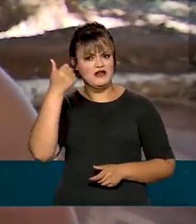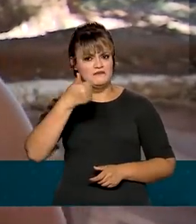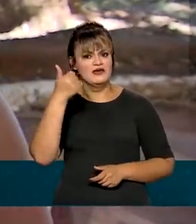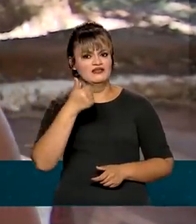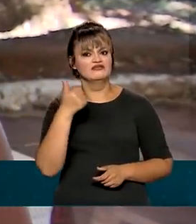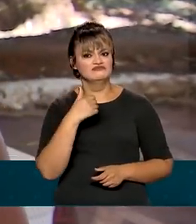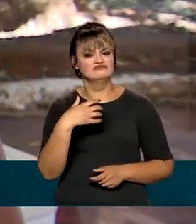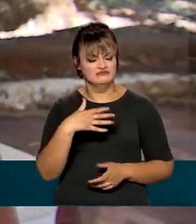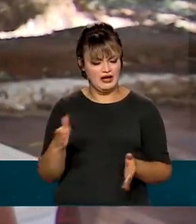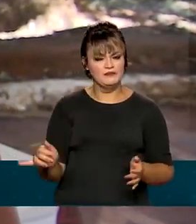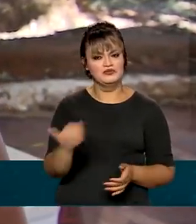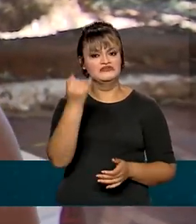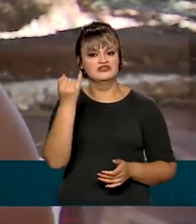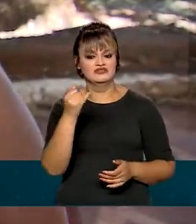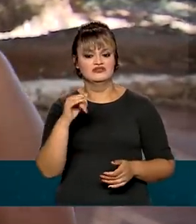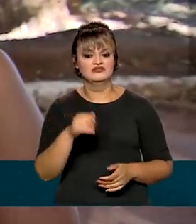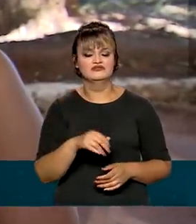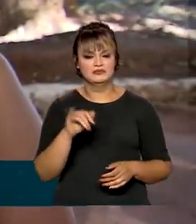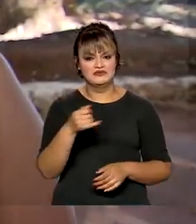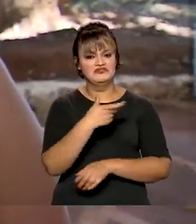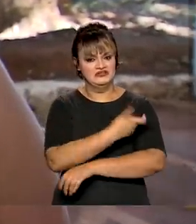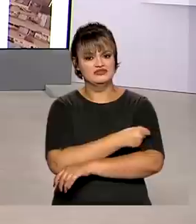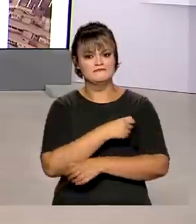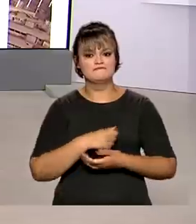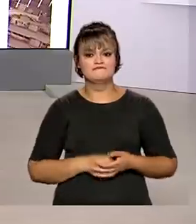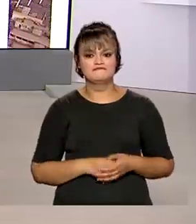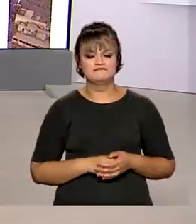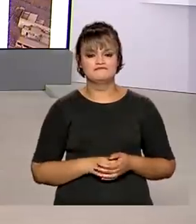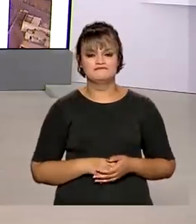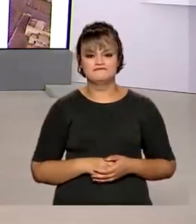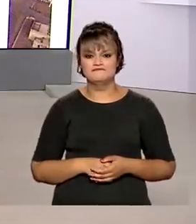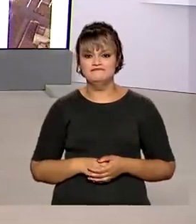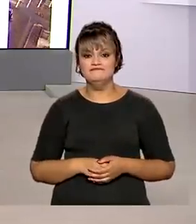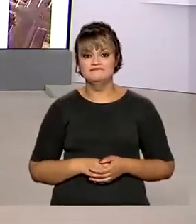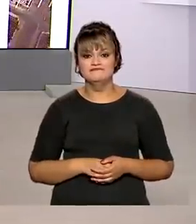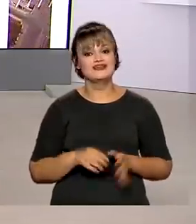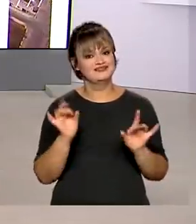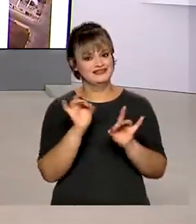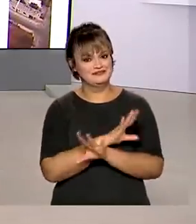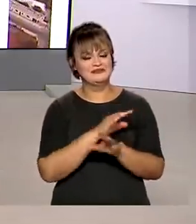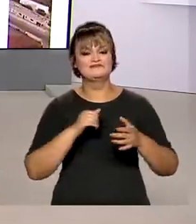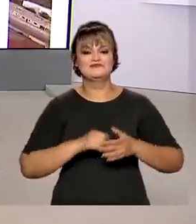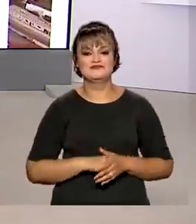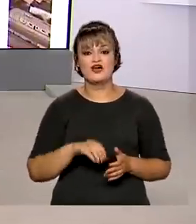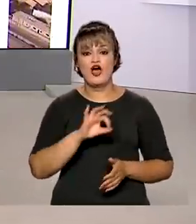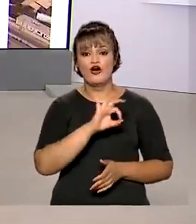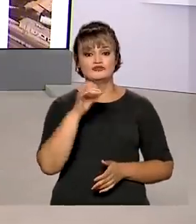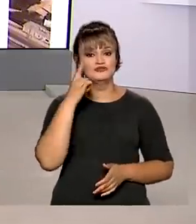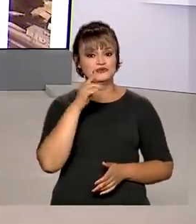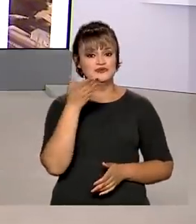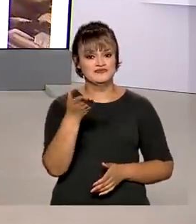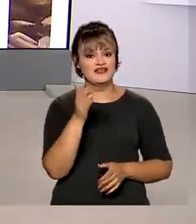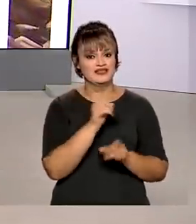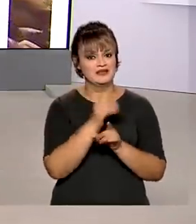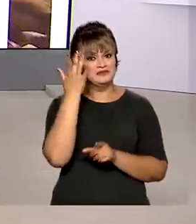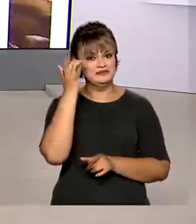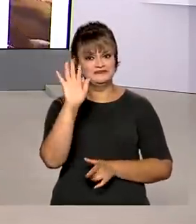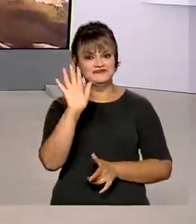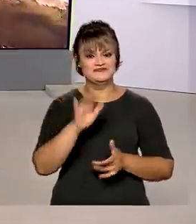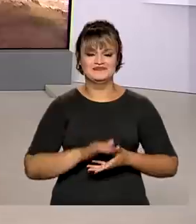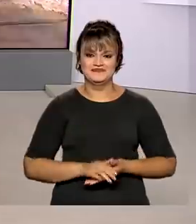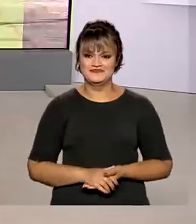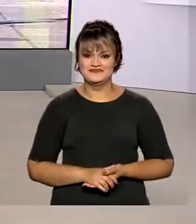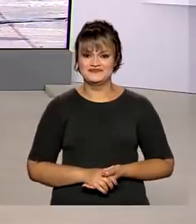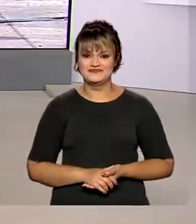Ficar dentro da campanha, conforme as vacinas. E a gente fica por aqui. Um ótimo dia para você e até amanhã.